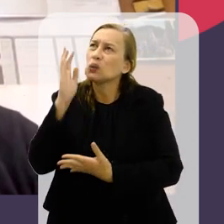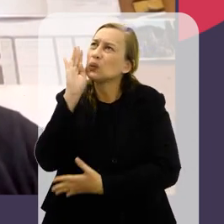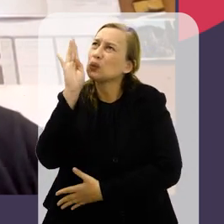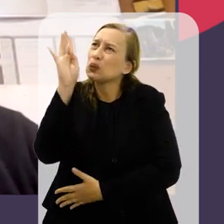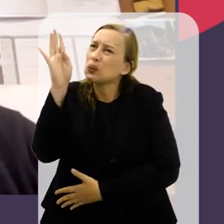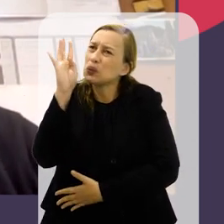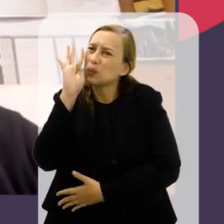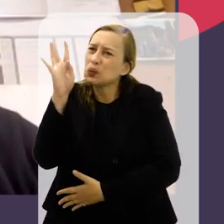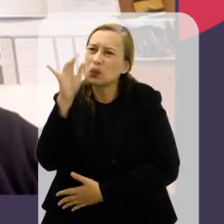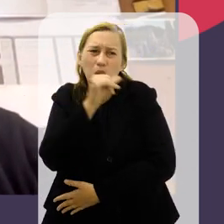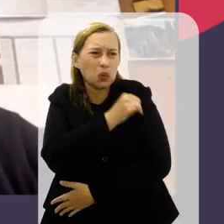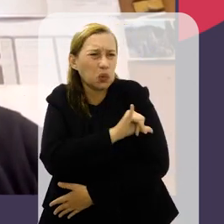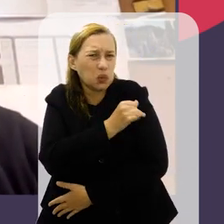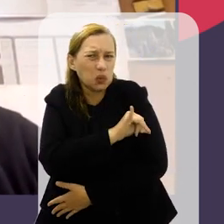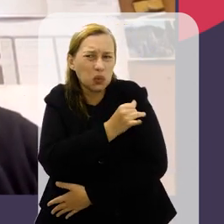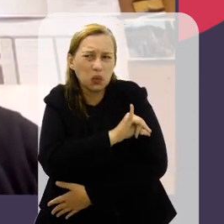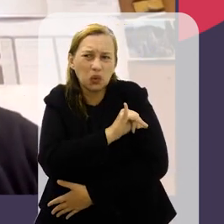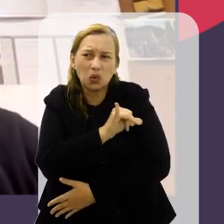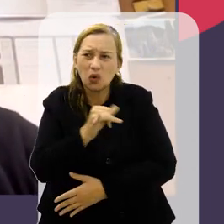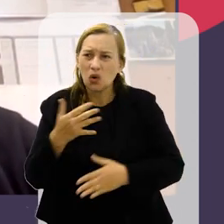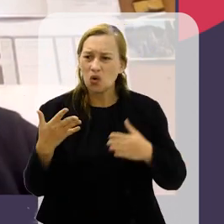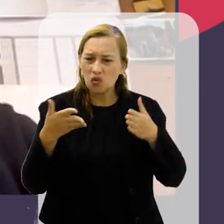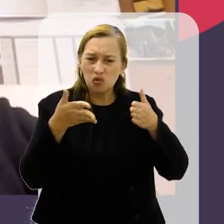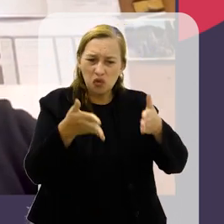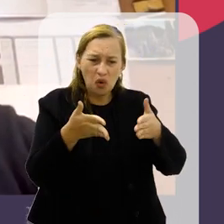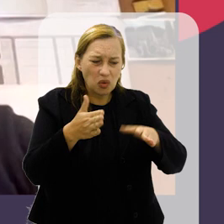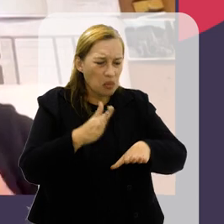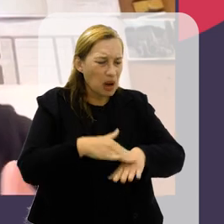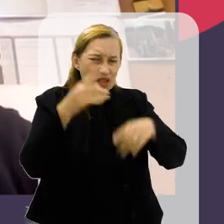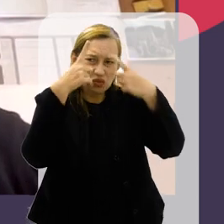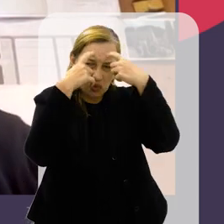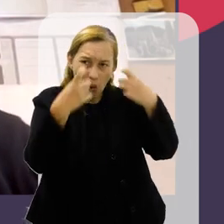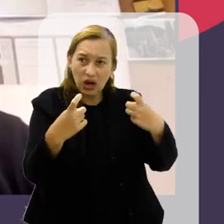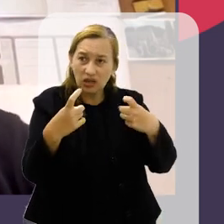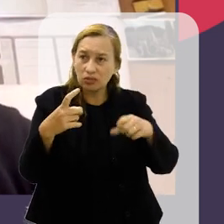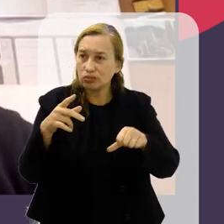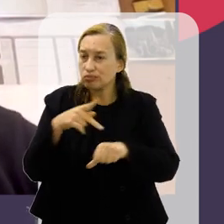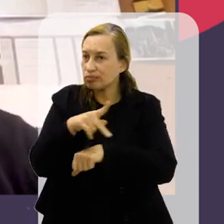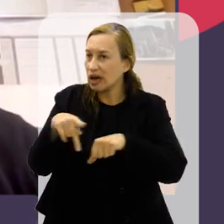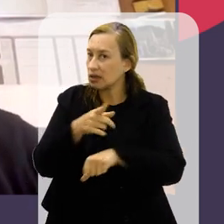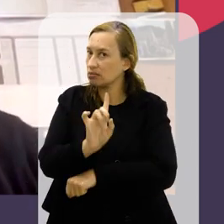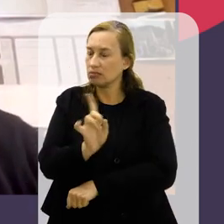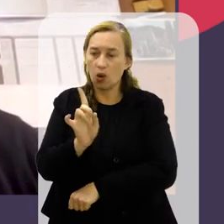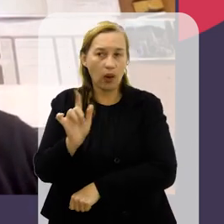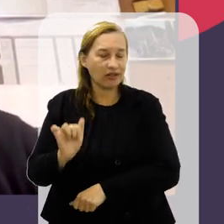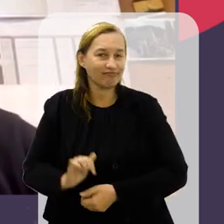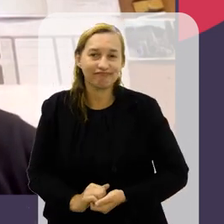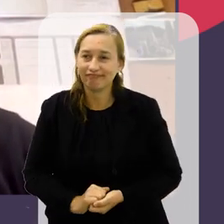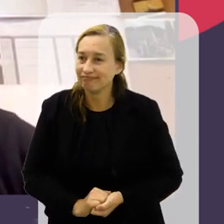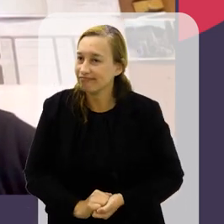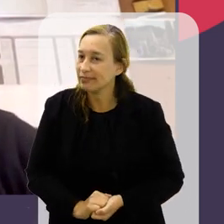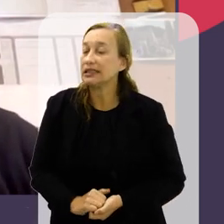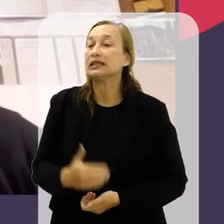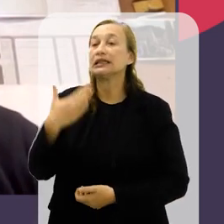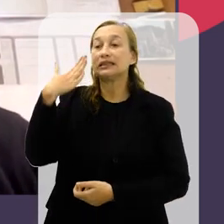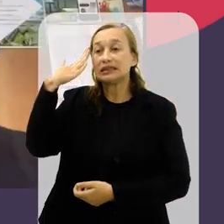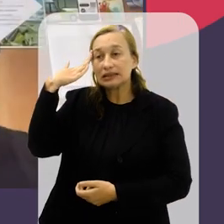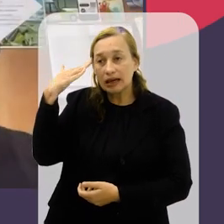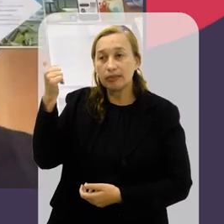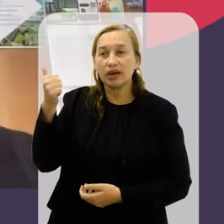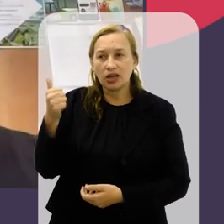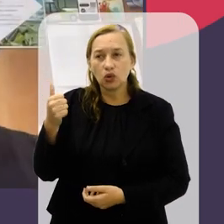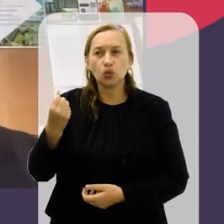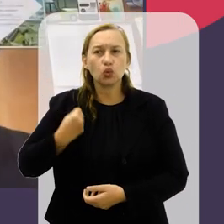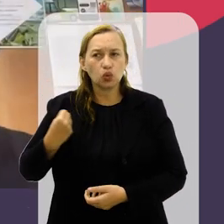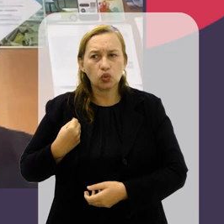têm, na sua imaginação, o Rio de Janeiro como o lugar mais violento do país. Não é o caso, certo? Não é o caso. Nós